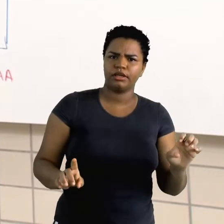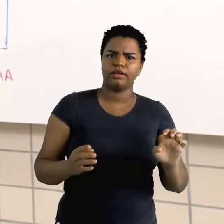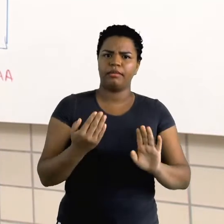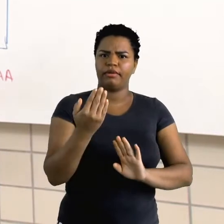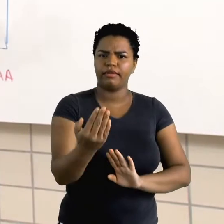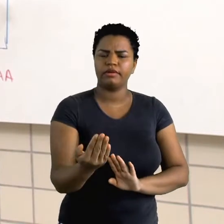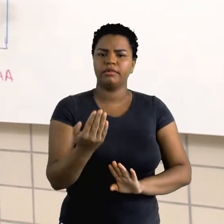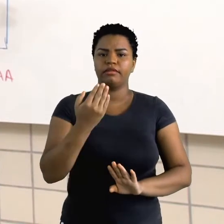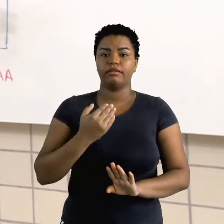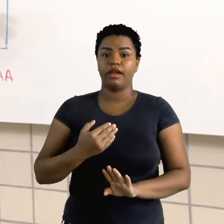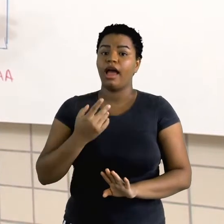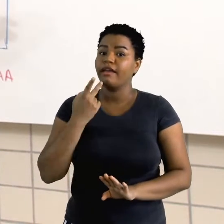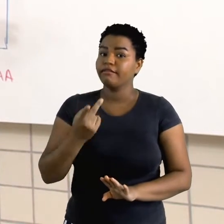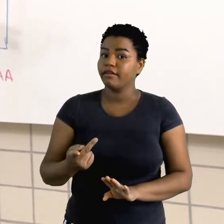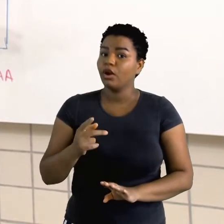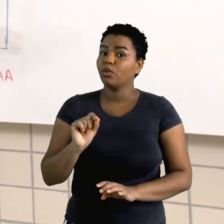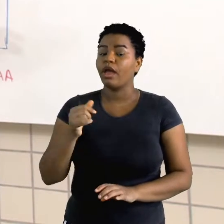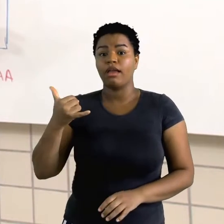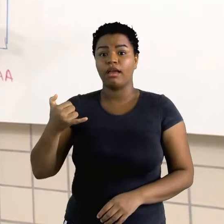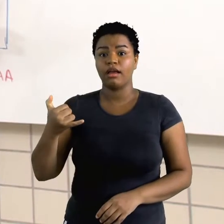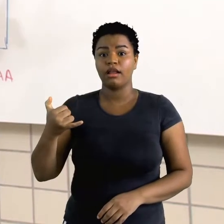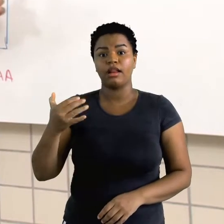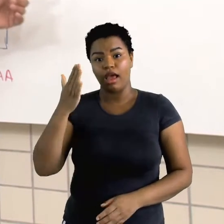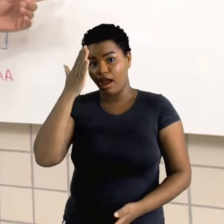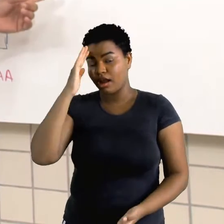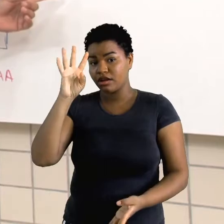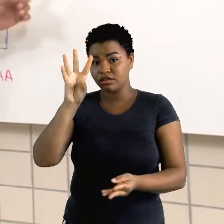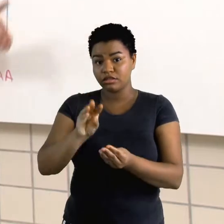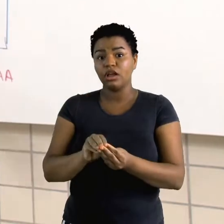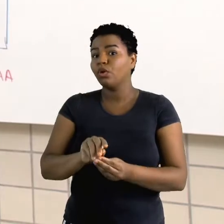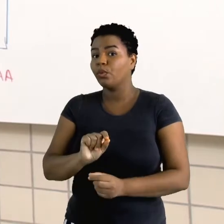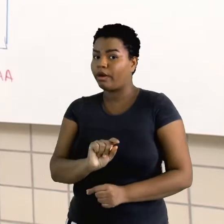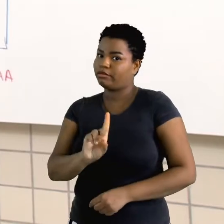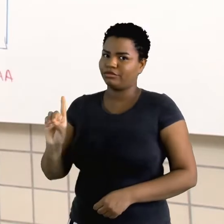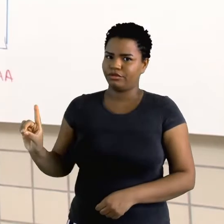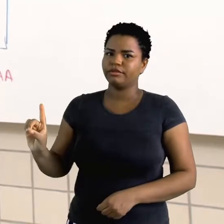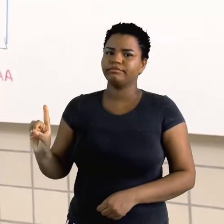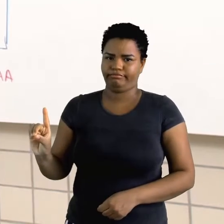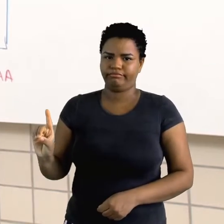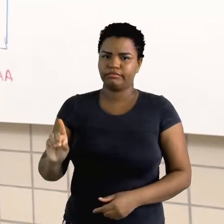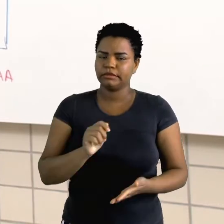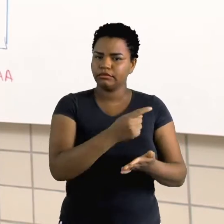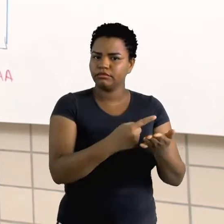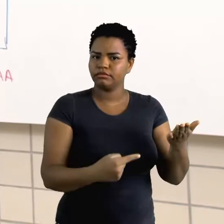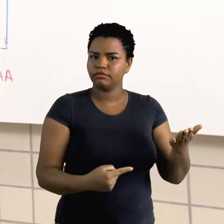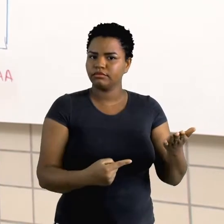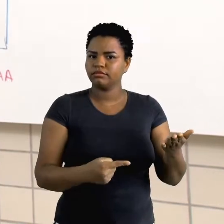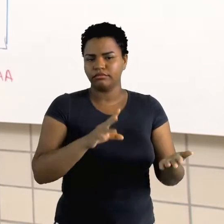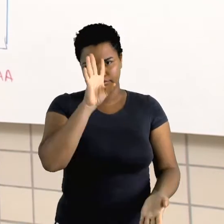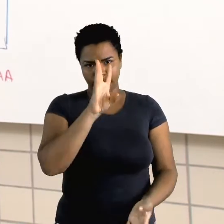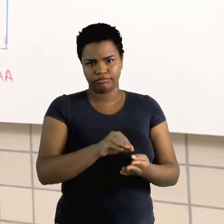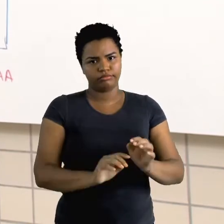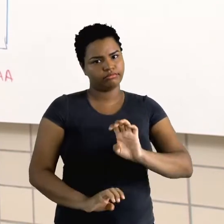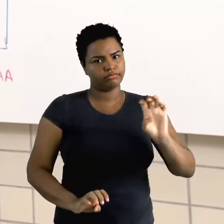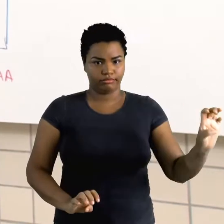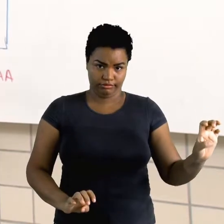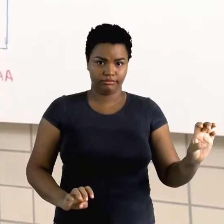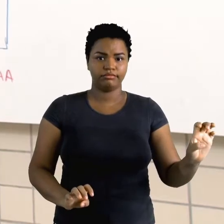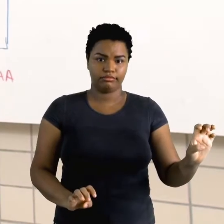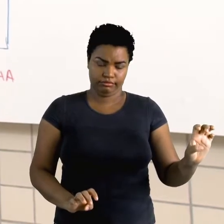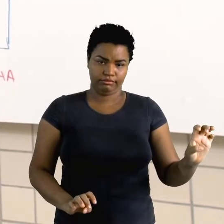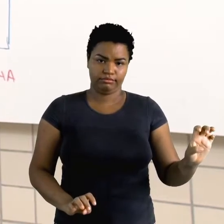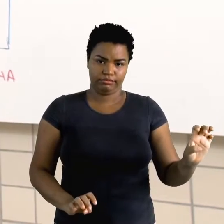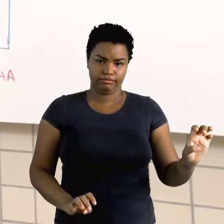caneta. Você já sabe que é do lado direito. E o caderno? Do lado esquerdo.